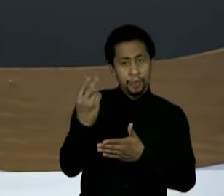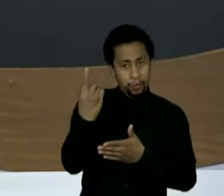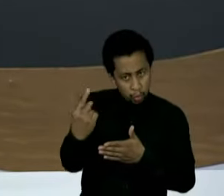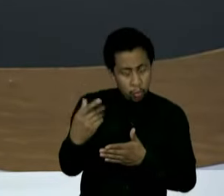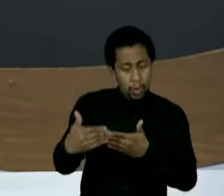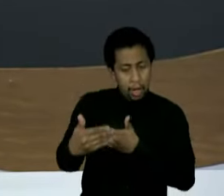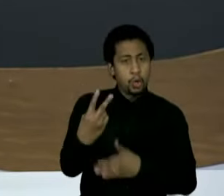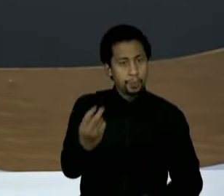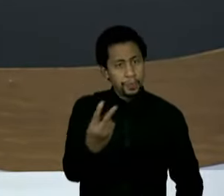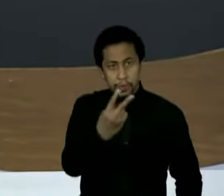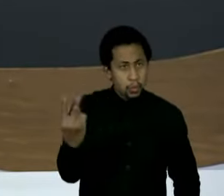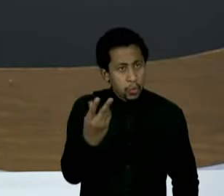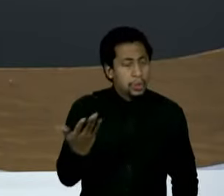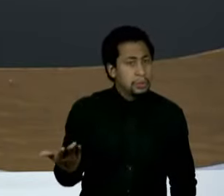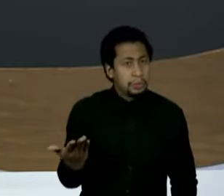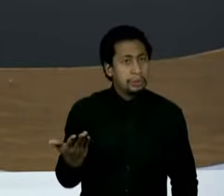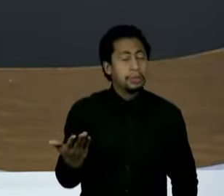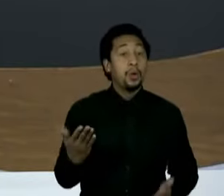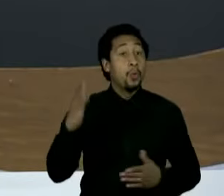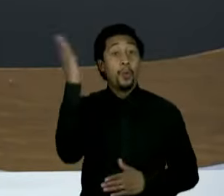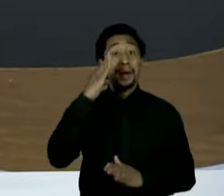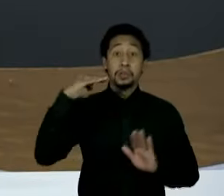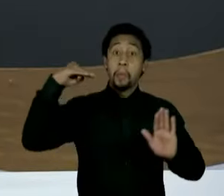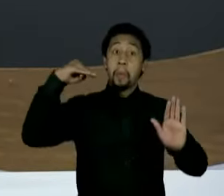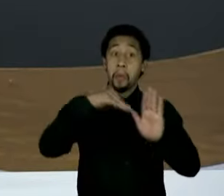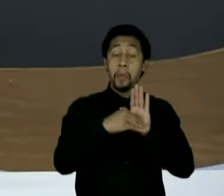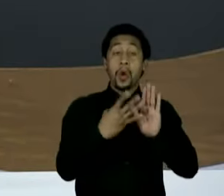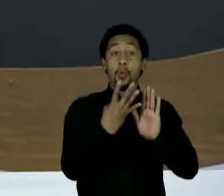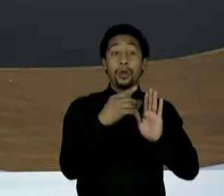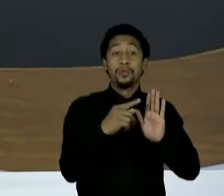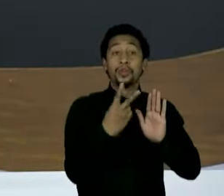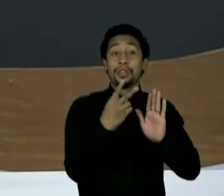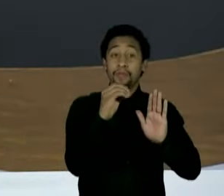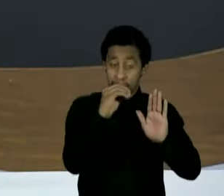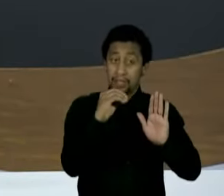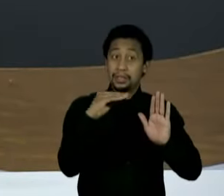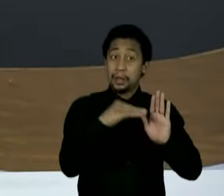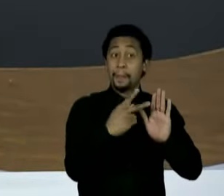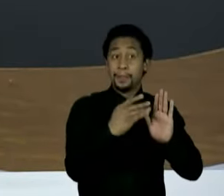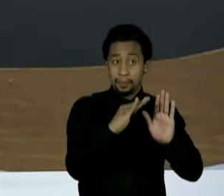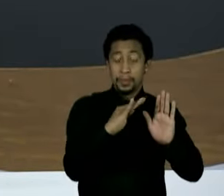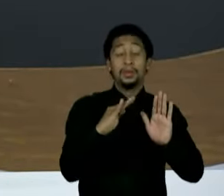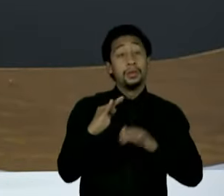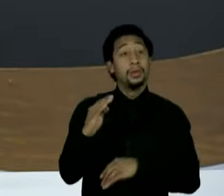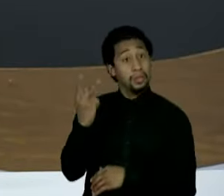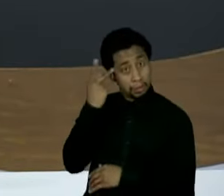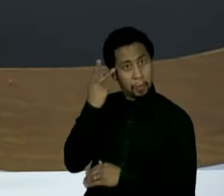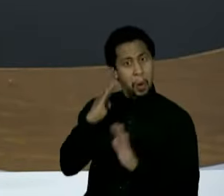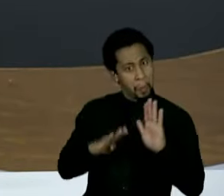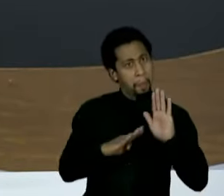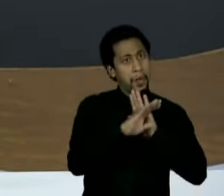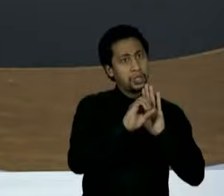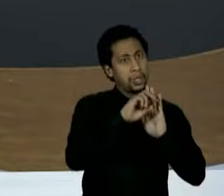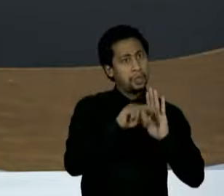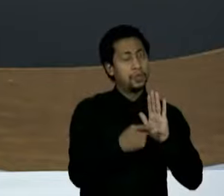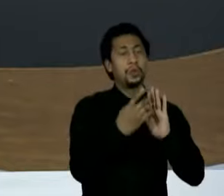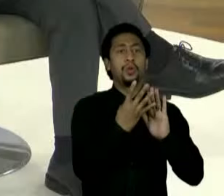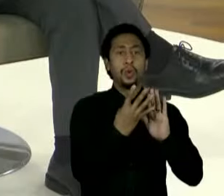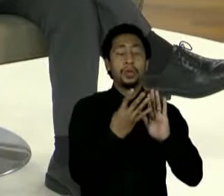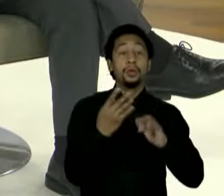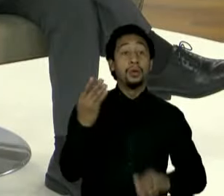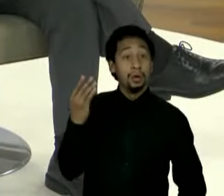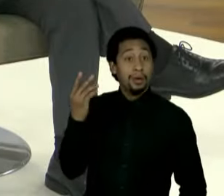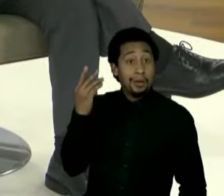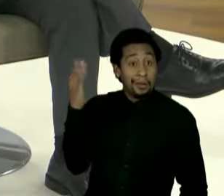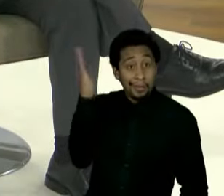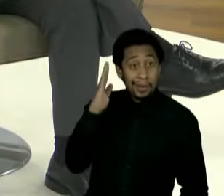Brasil teve uma queda de 4,1% do PIB em 2020, em São Paulo um crescimento de 0,4%. Em 2021, o cresceu 4,6%